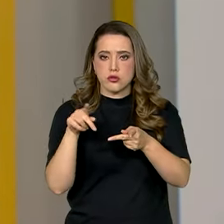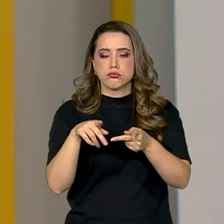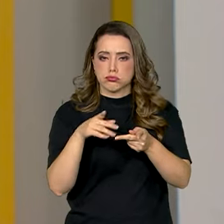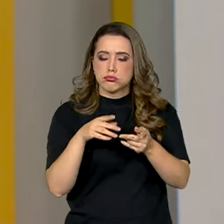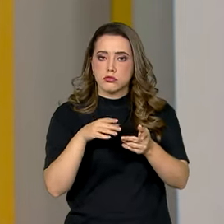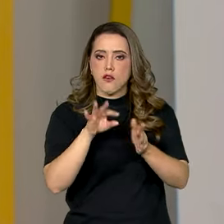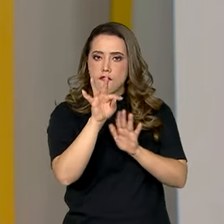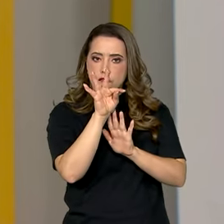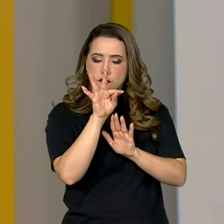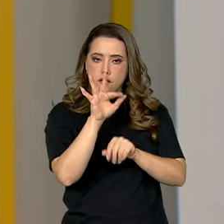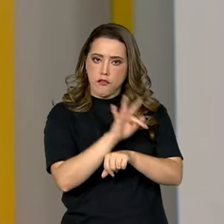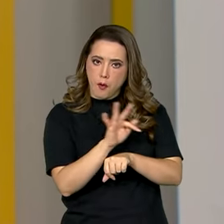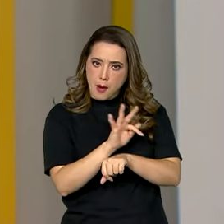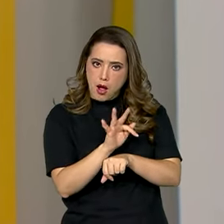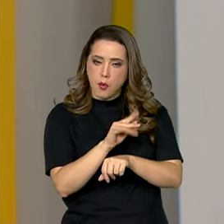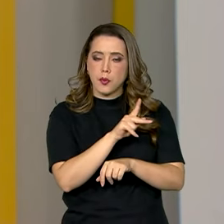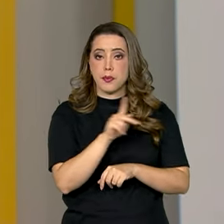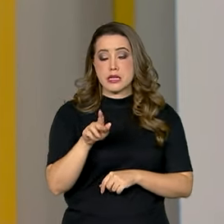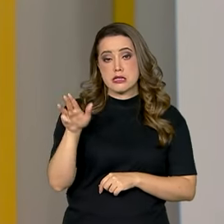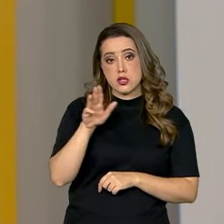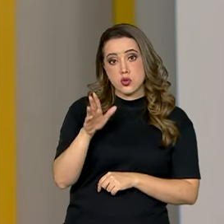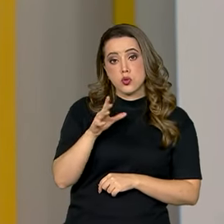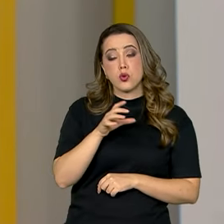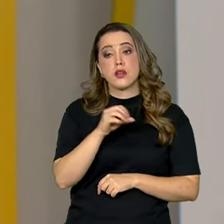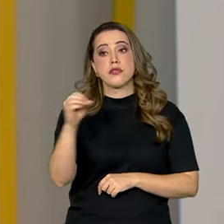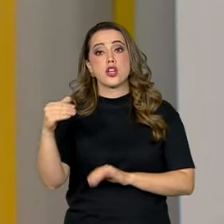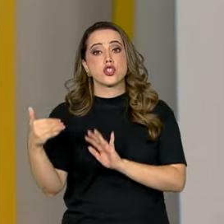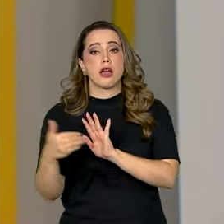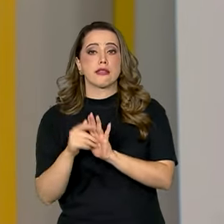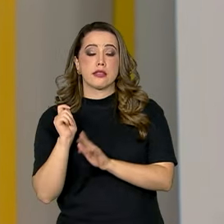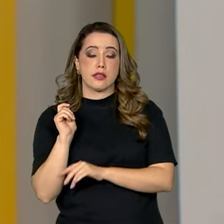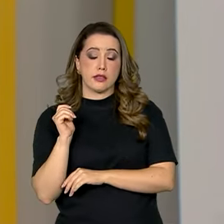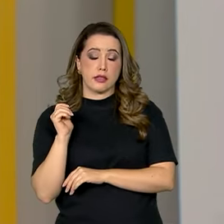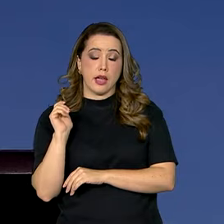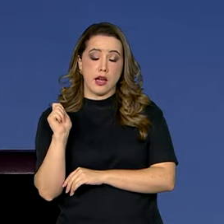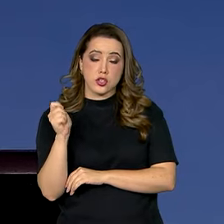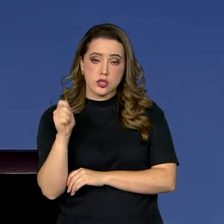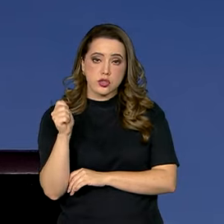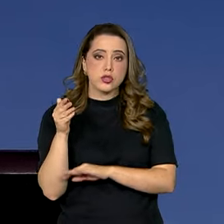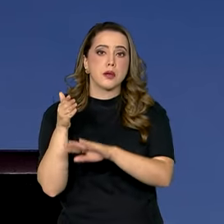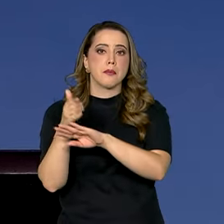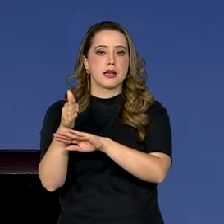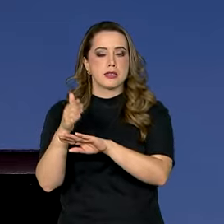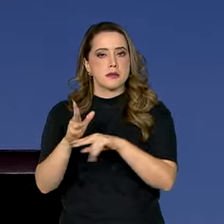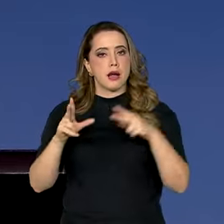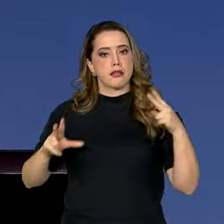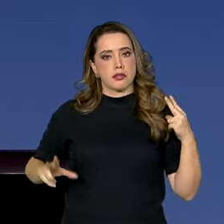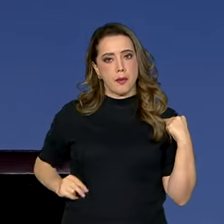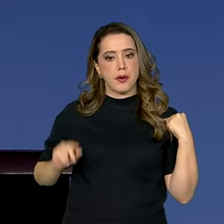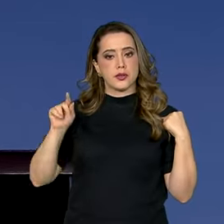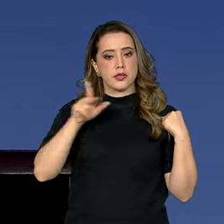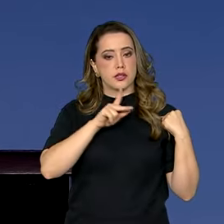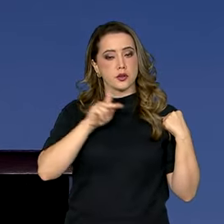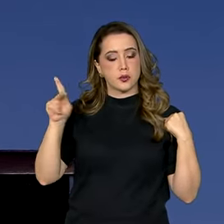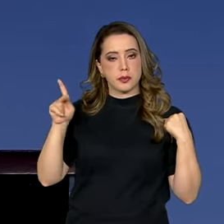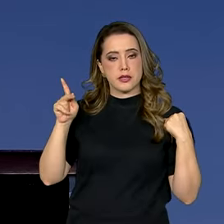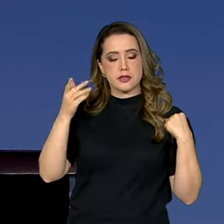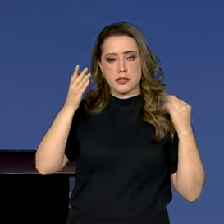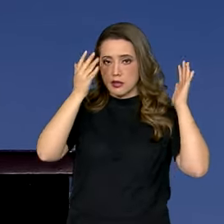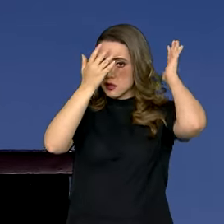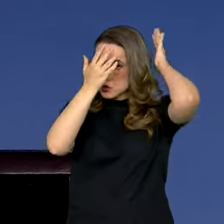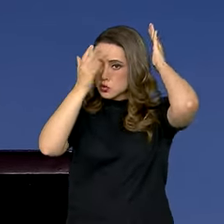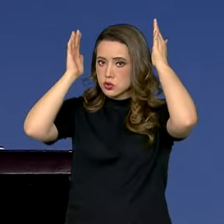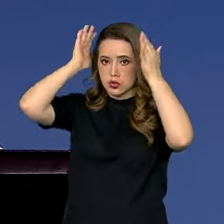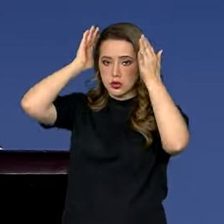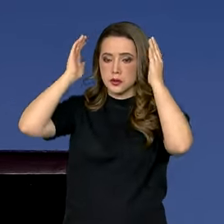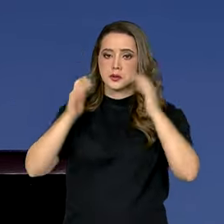eleito da Argentina, Javier Milley, marcada para o dia 10 de dezembro. O ministro de Relações Exteriores,